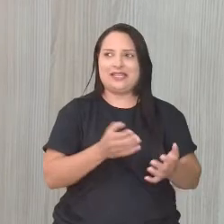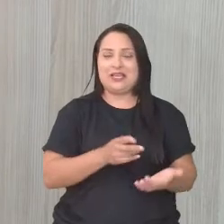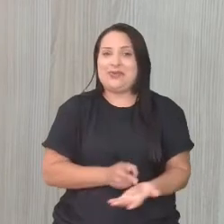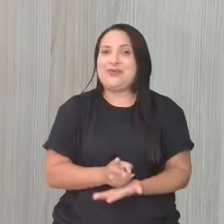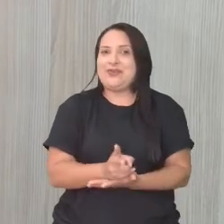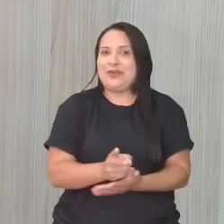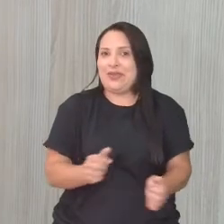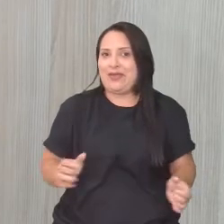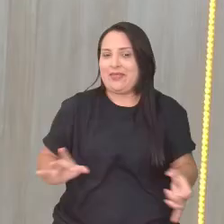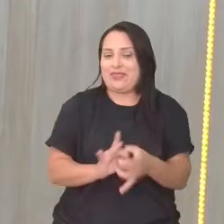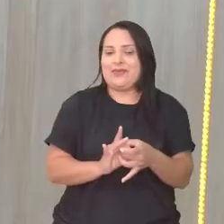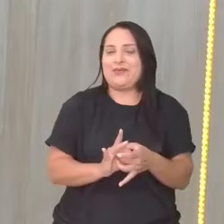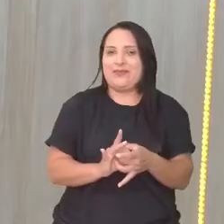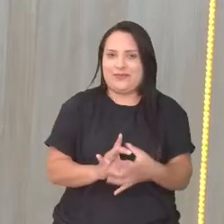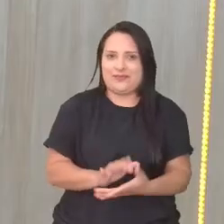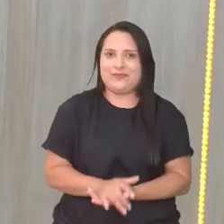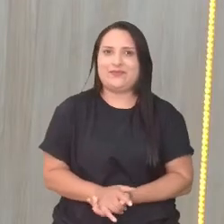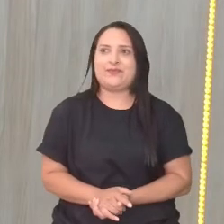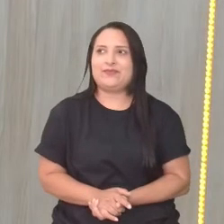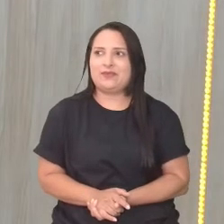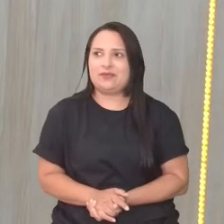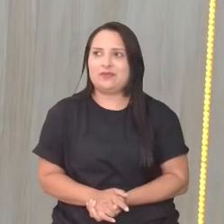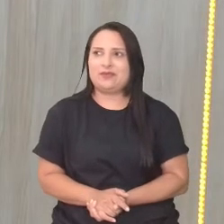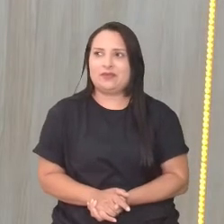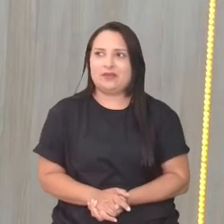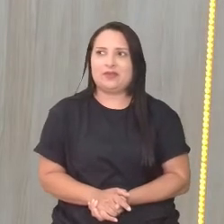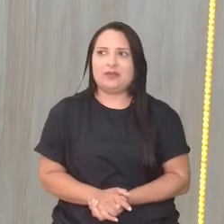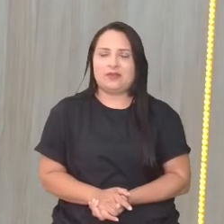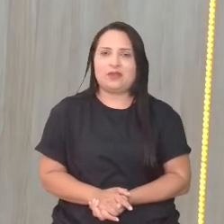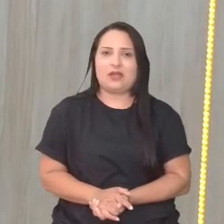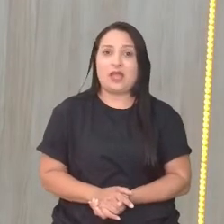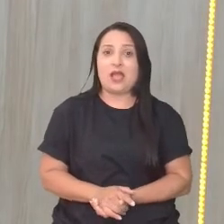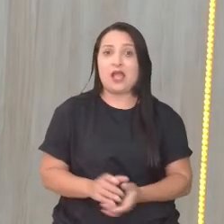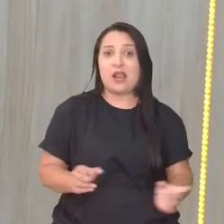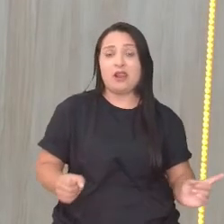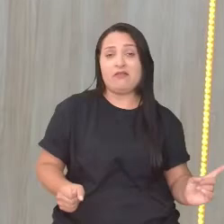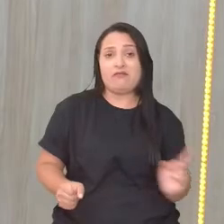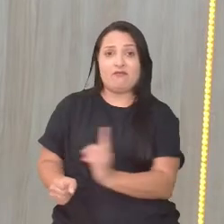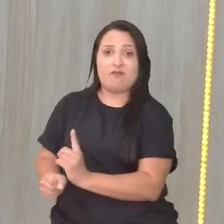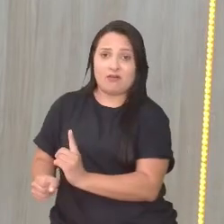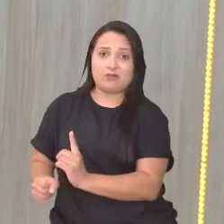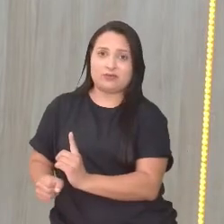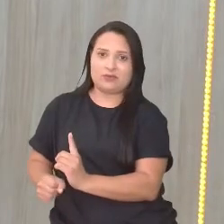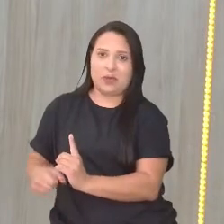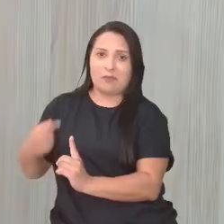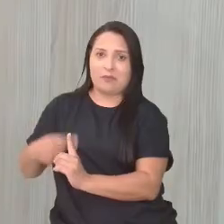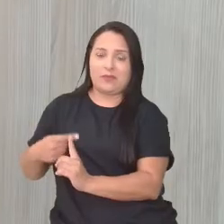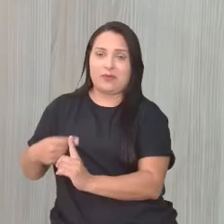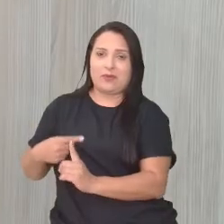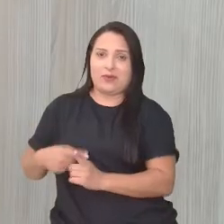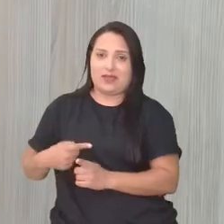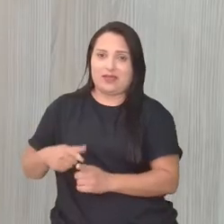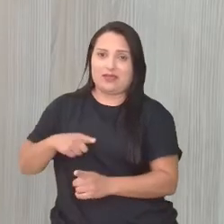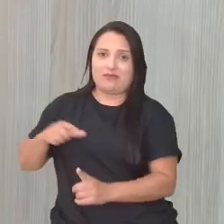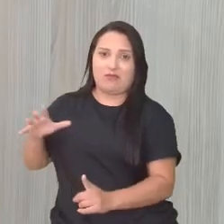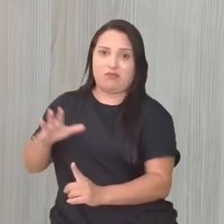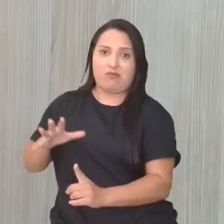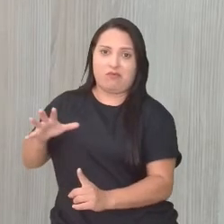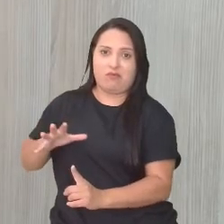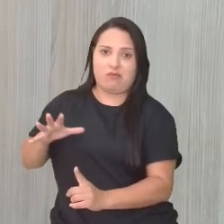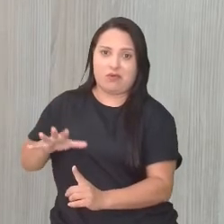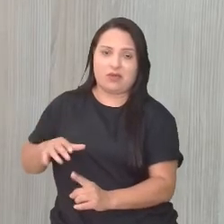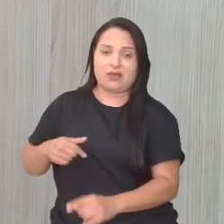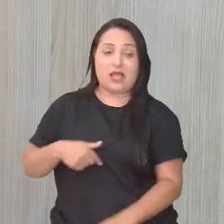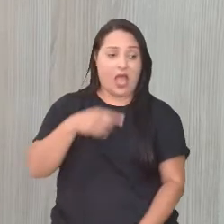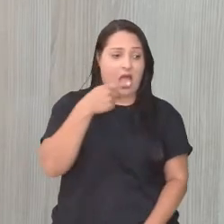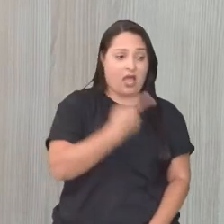sabe o que aconteceu? Ele até voltou, né? Voltou. Por conta dessa pressão. Mas teve pressão aqui também, viu? Teve pressão aqui. Mas sabe o que é que